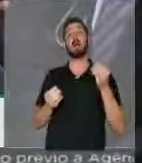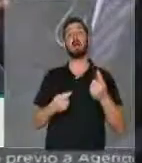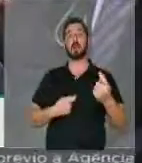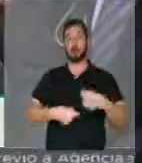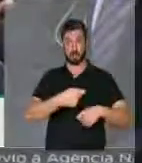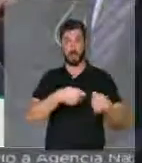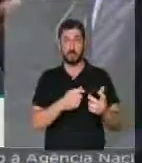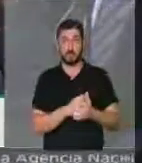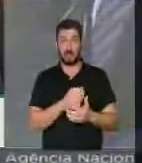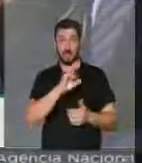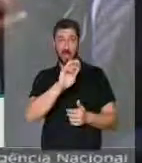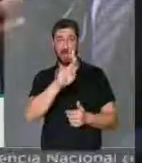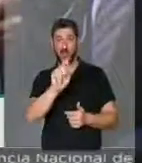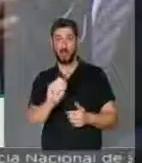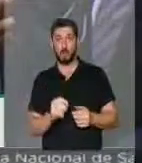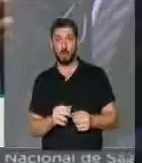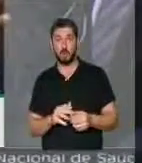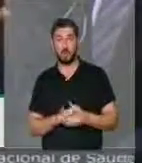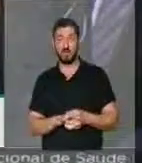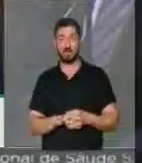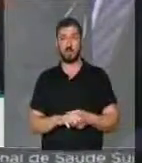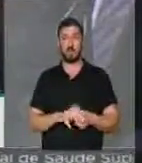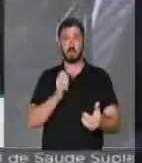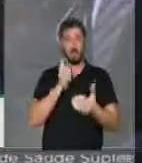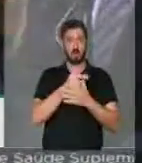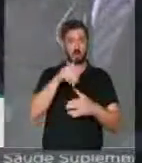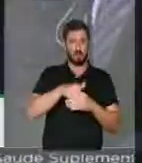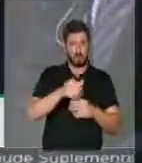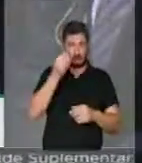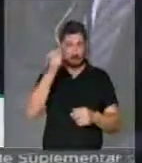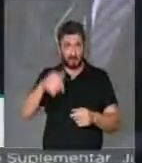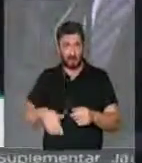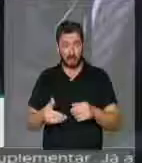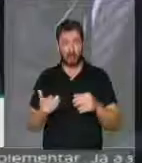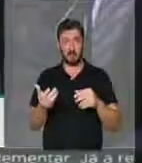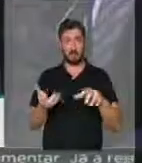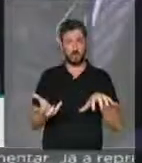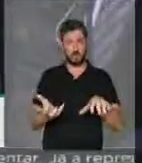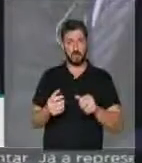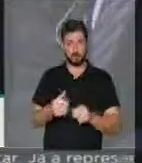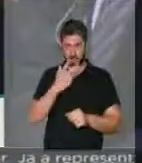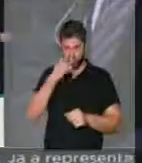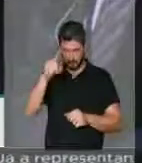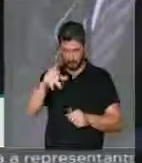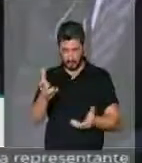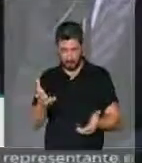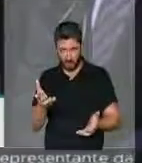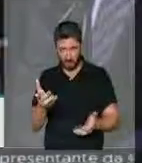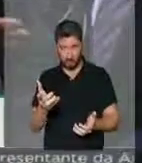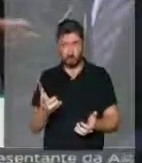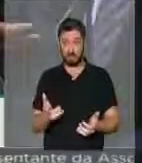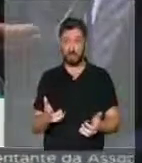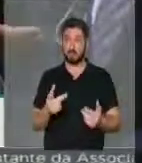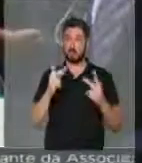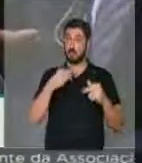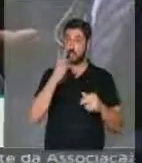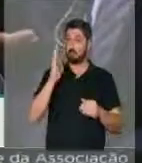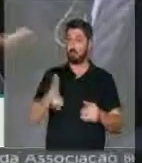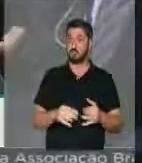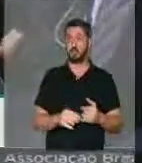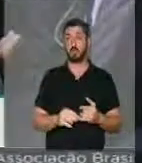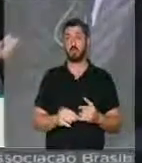Para negociar cargos? Para tentar comprar votos aqui no parlamento? Será que é isso? Como foi dito aqui,